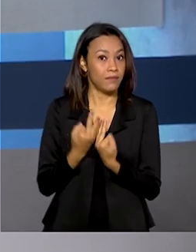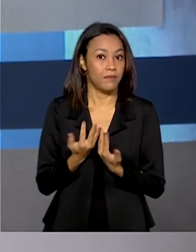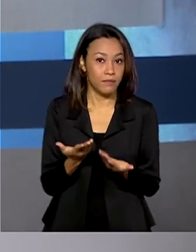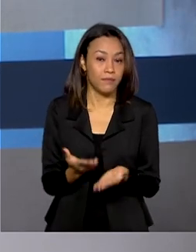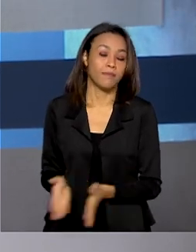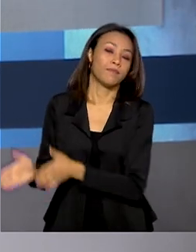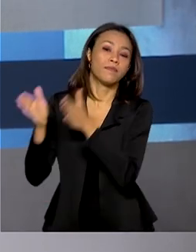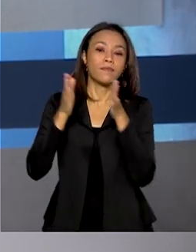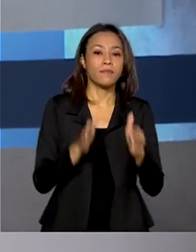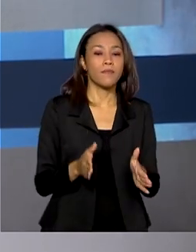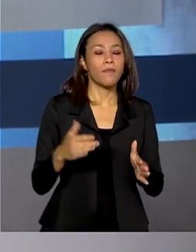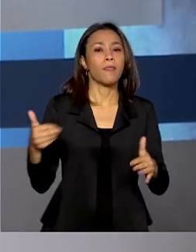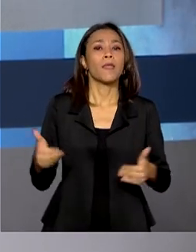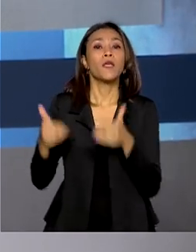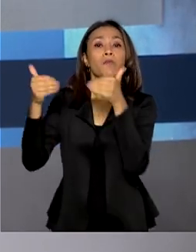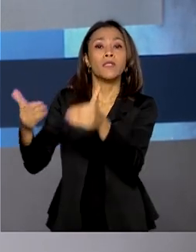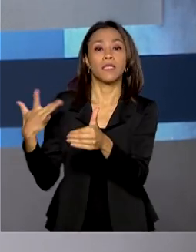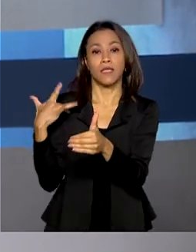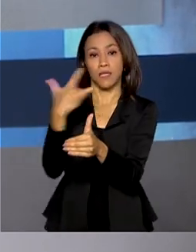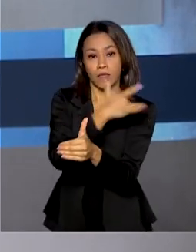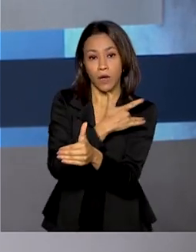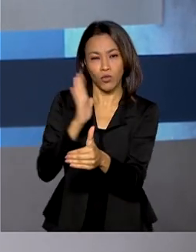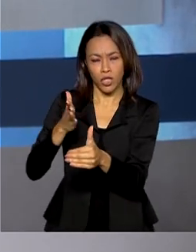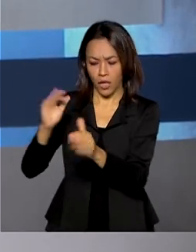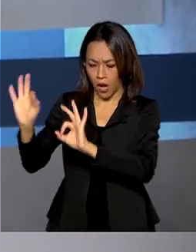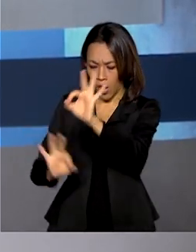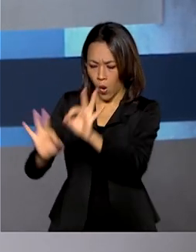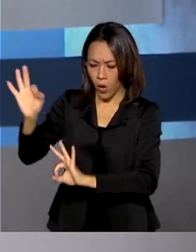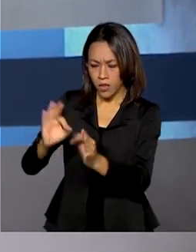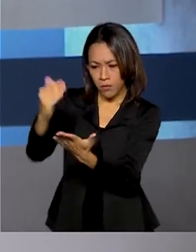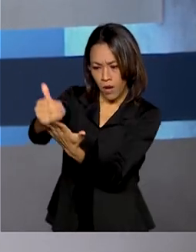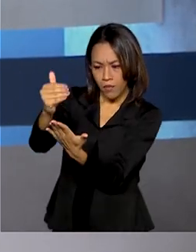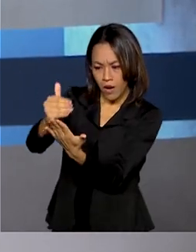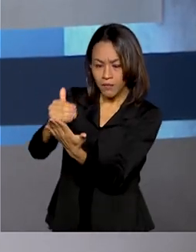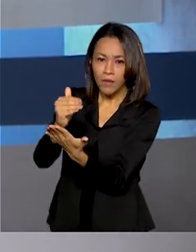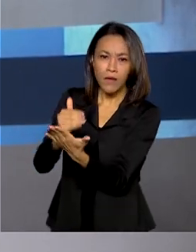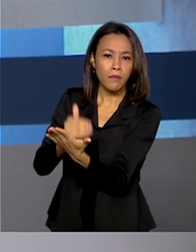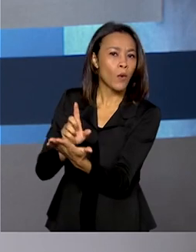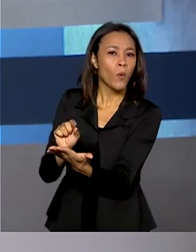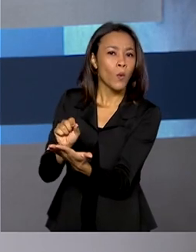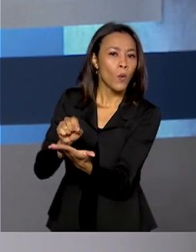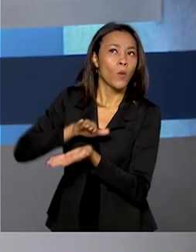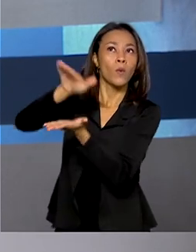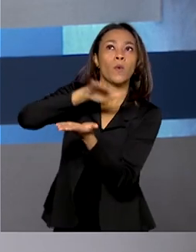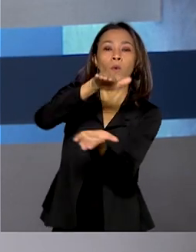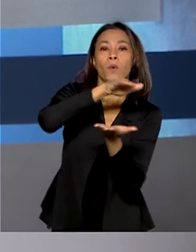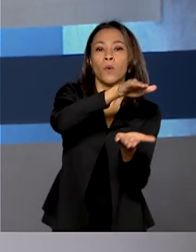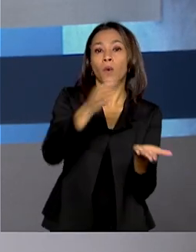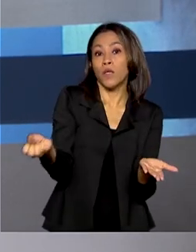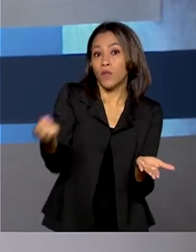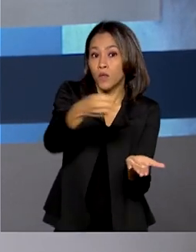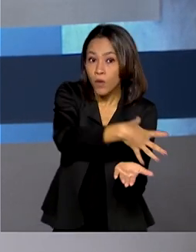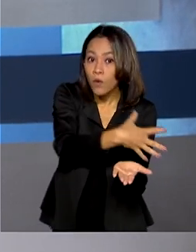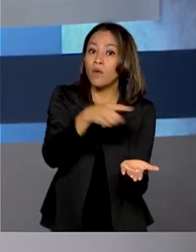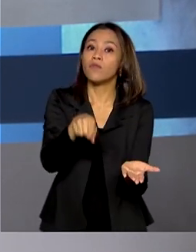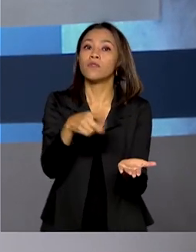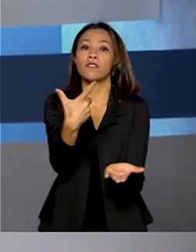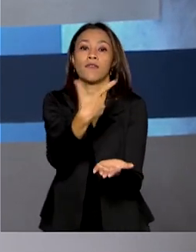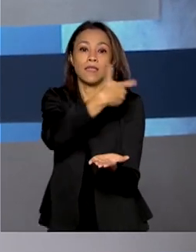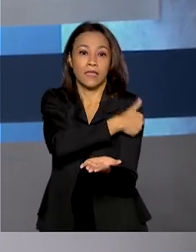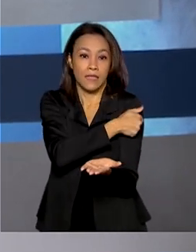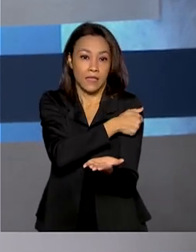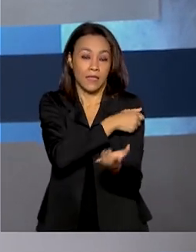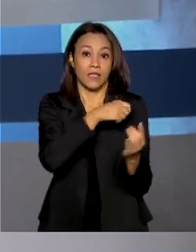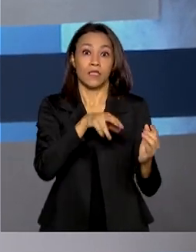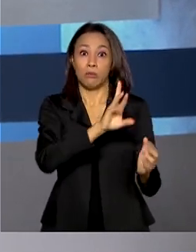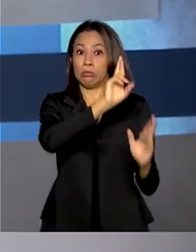E o Ministério da Saúde está elaborando o cronograma de distribuição da nova remessa de vacinas do Instituto Butantan. A previsão